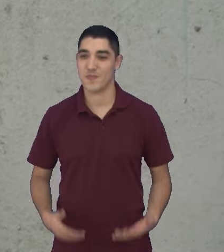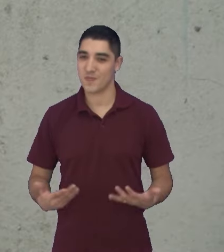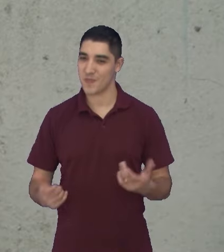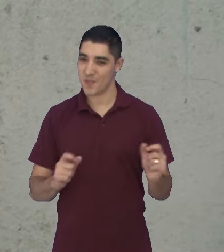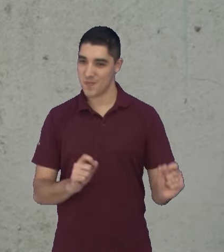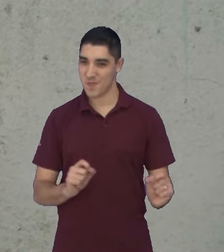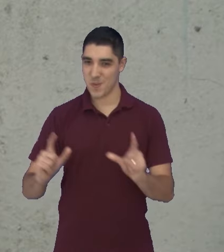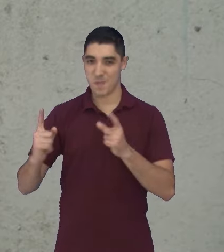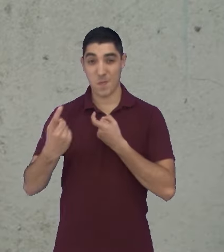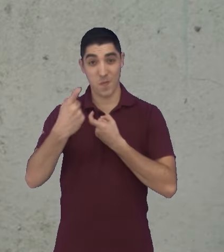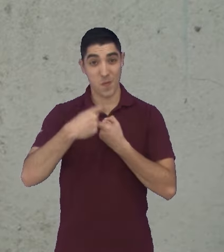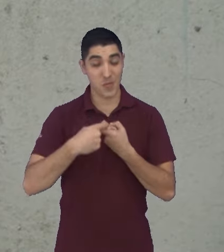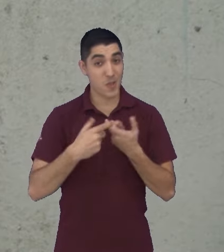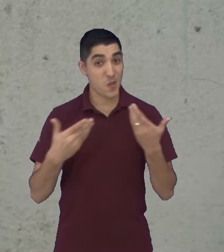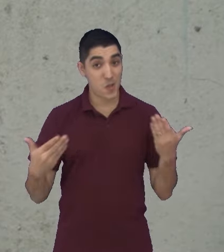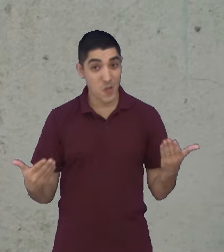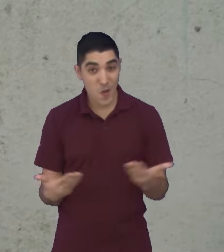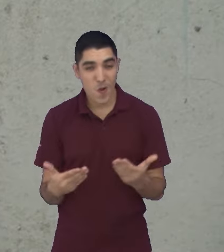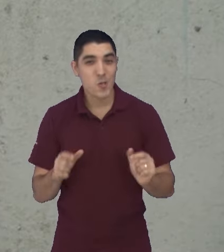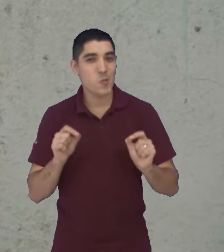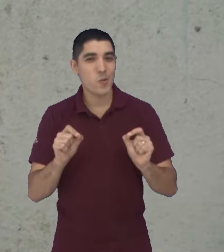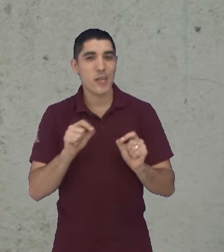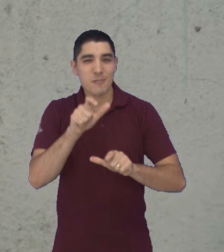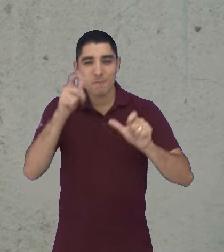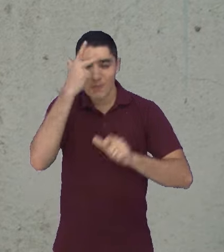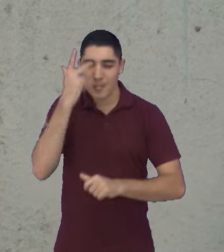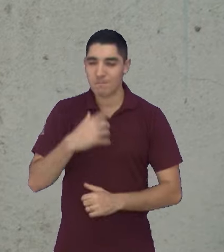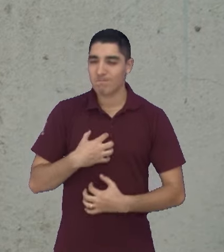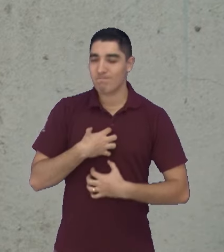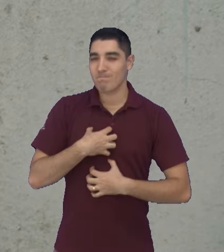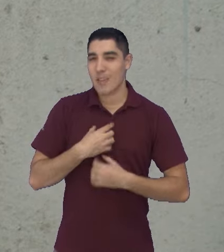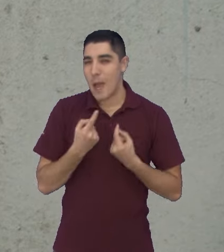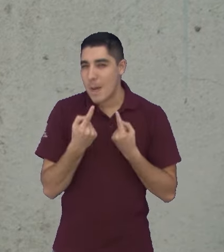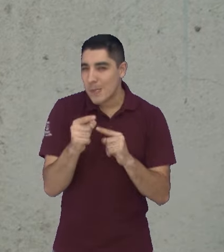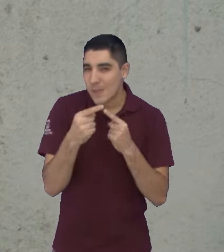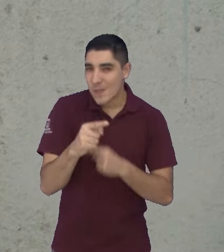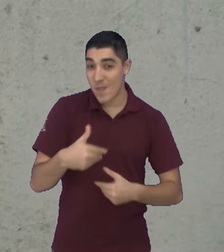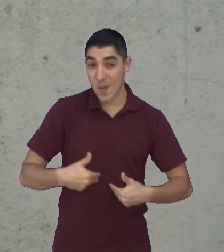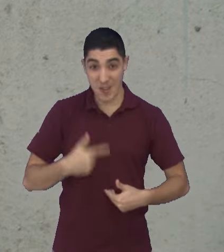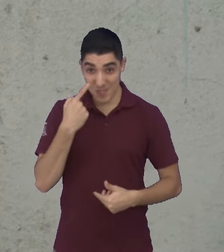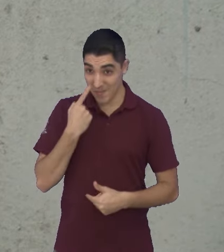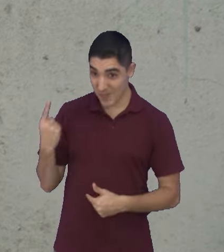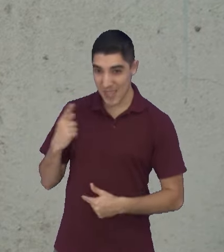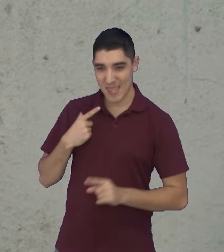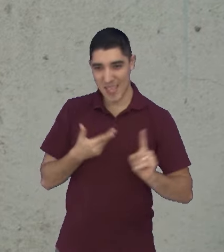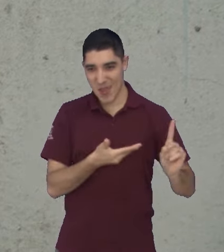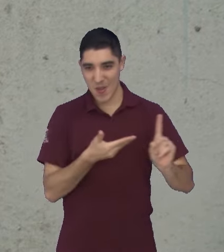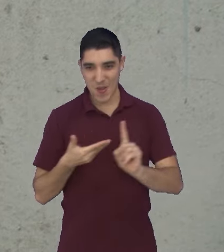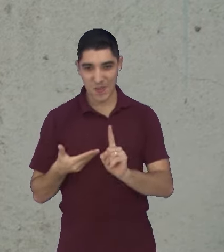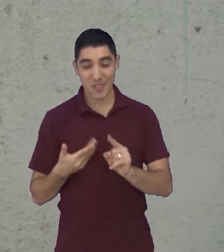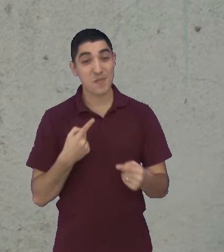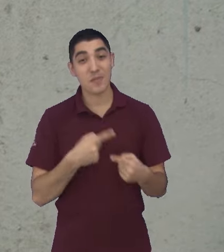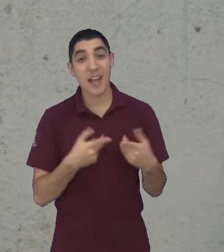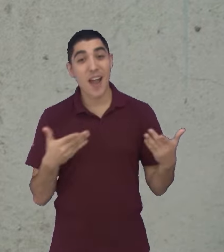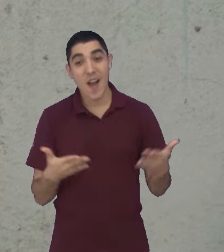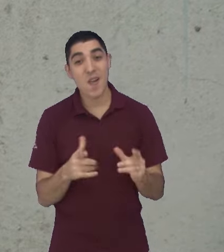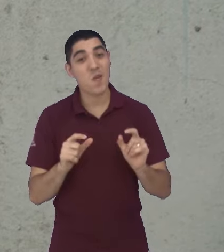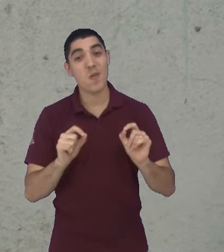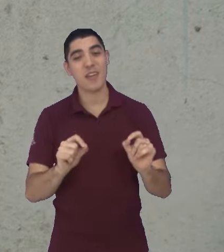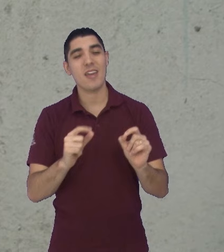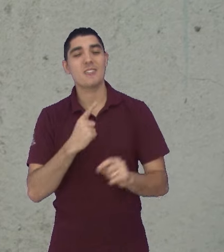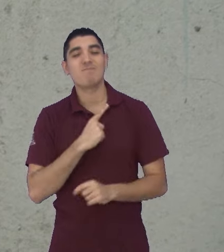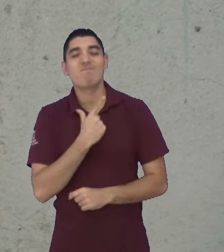Voltamos com o programa que está atiçando o estômago de quem nos assiste. Vocês já viram, tem um convidado aqui. Porque chega essa hora do dia e dá uma